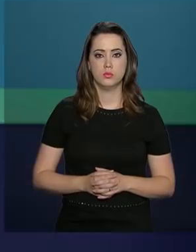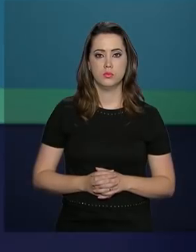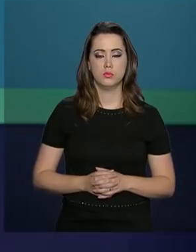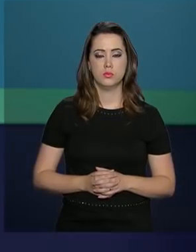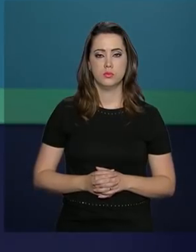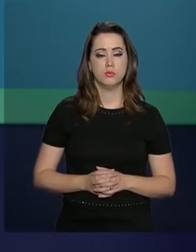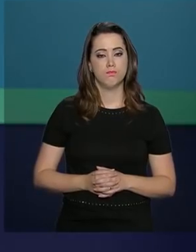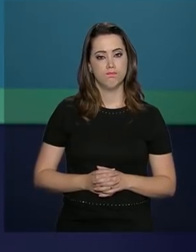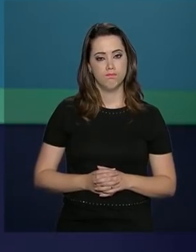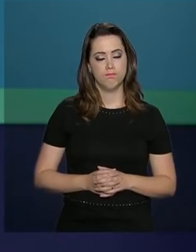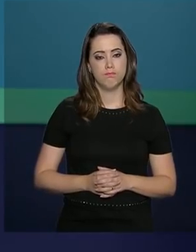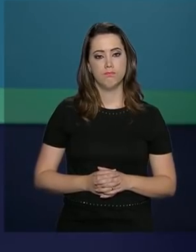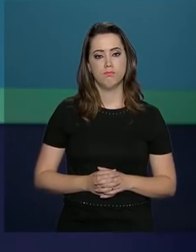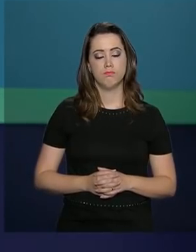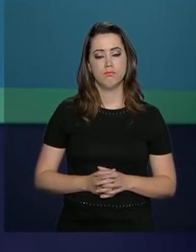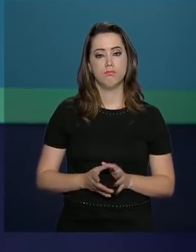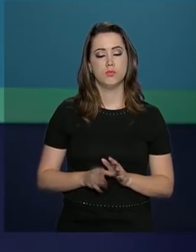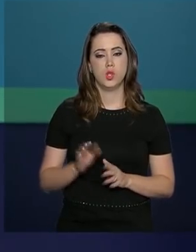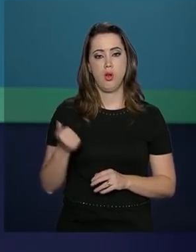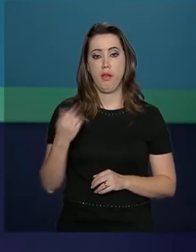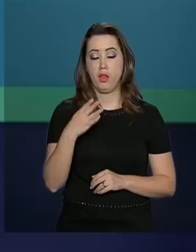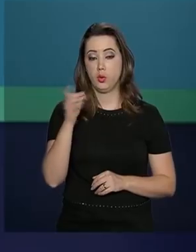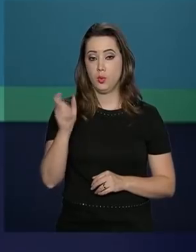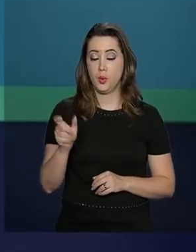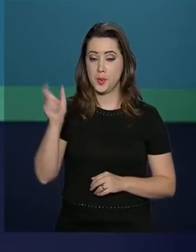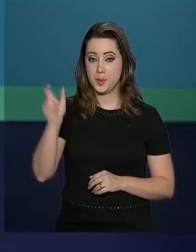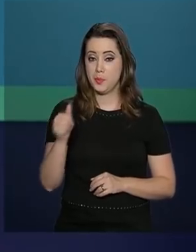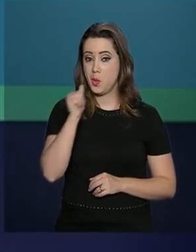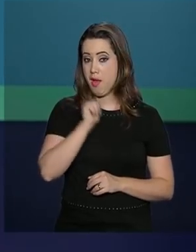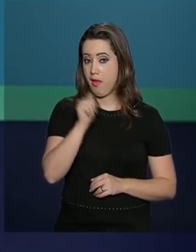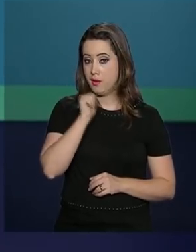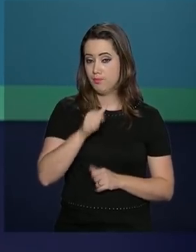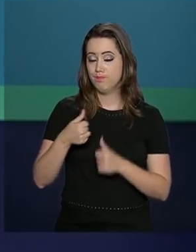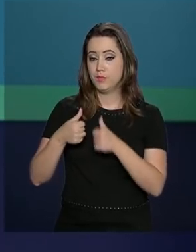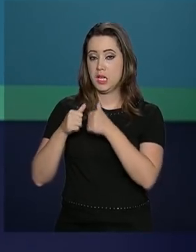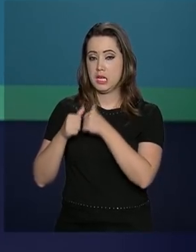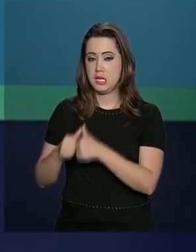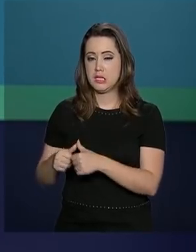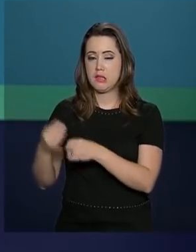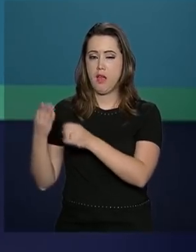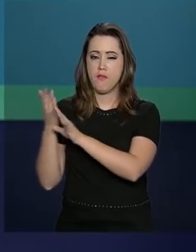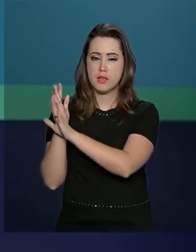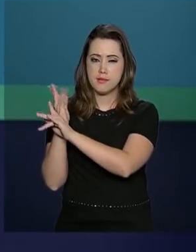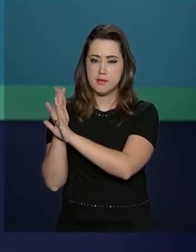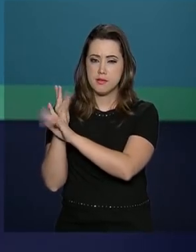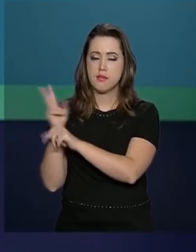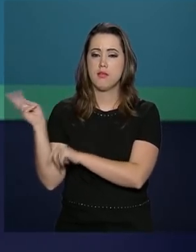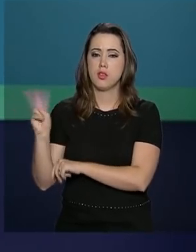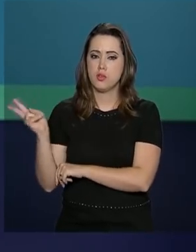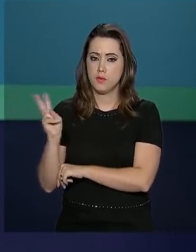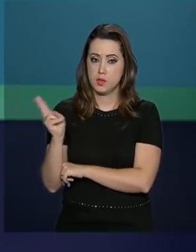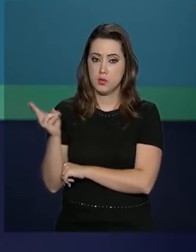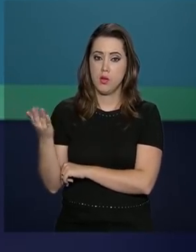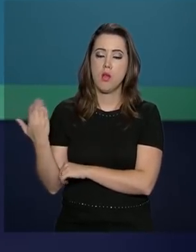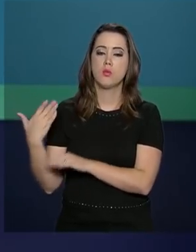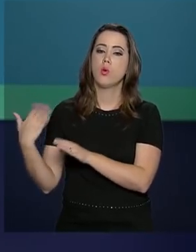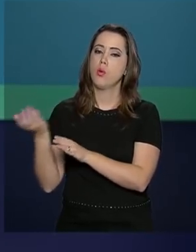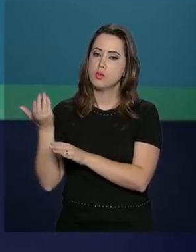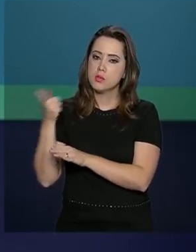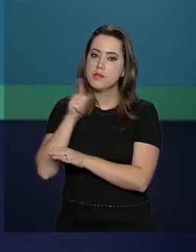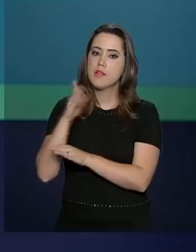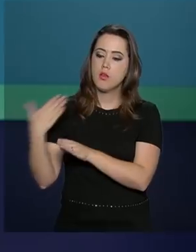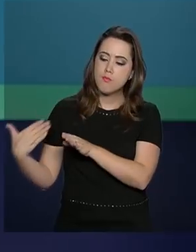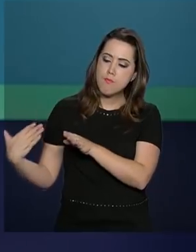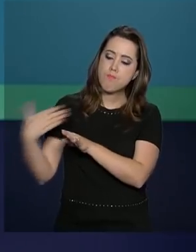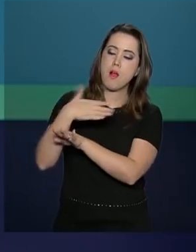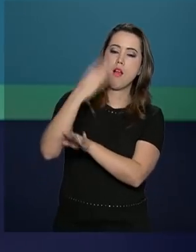E há pouco, 14 brasileiras que estavam em Puerto Ordaz, na Venezuela, atravessaram